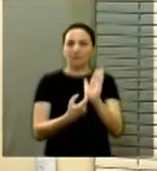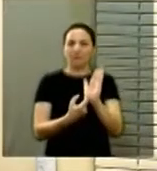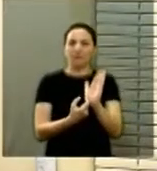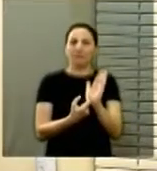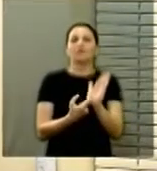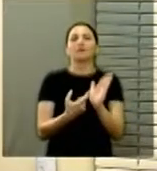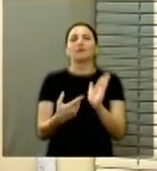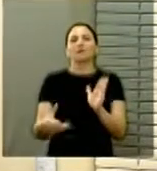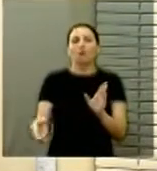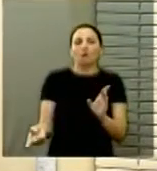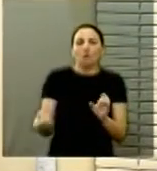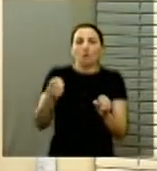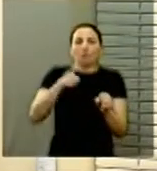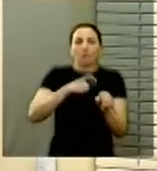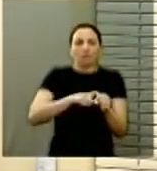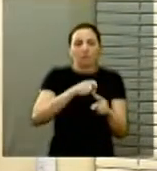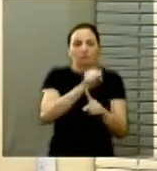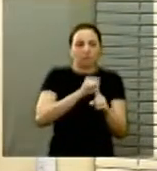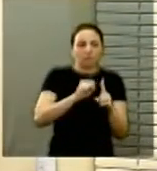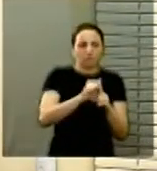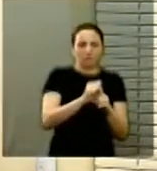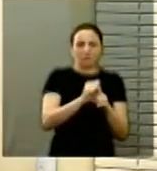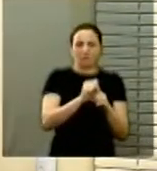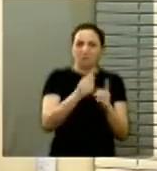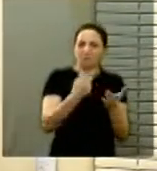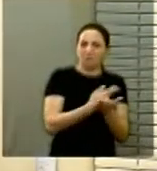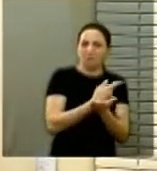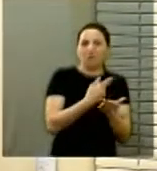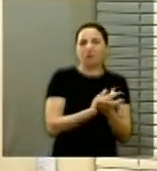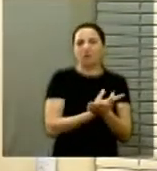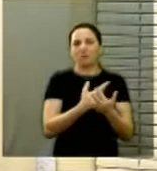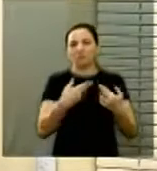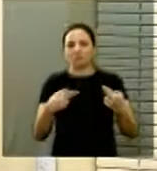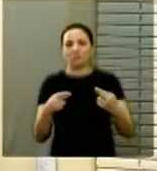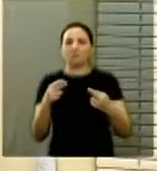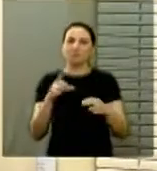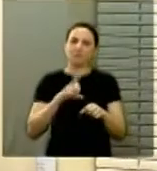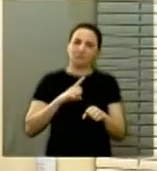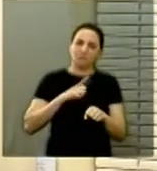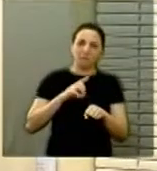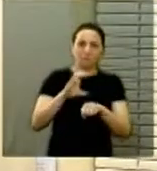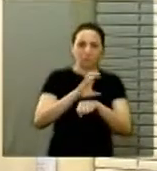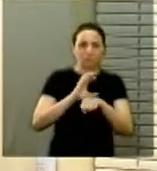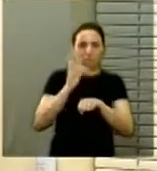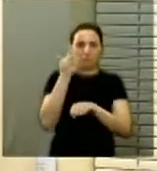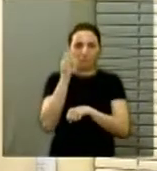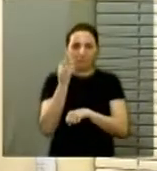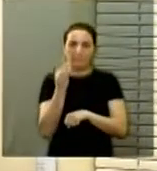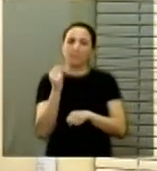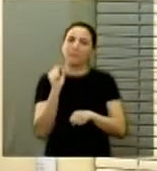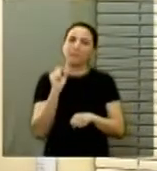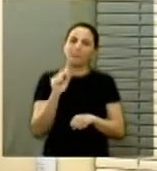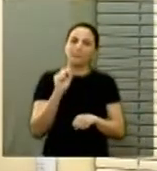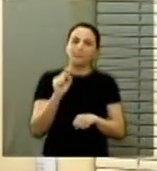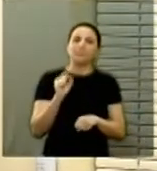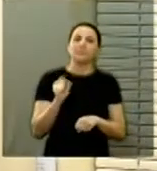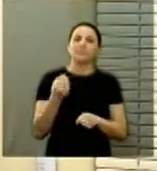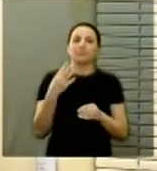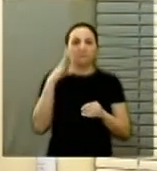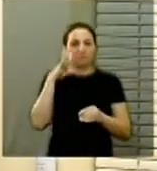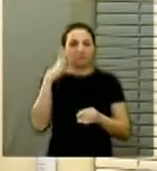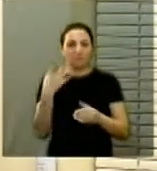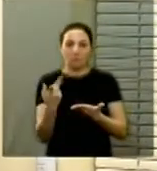retrocesso social. Não há, portanto, lei ou mecanismo subjacente à Constituição Federal que possa veicular decisões